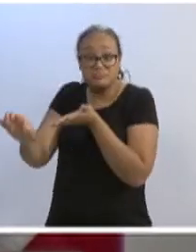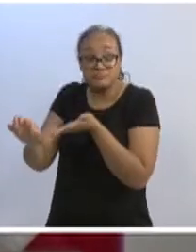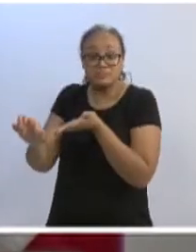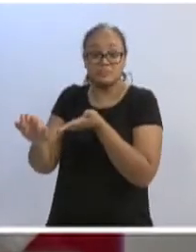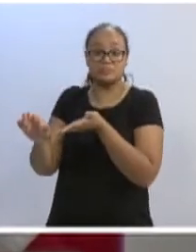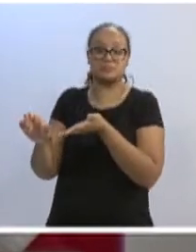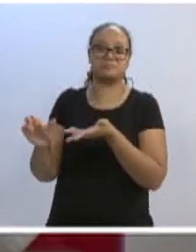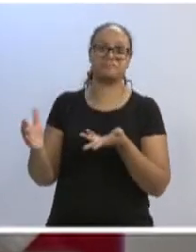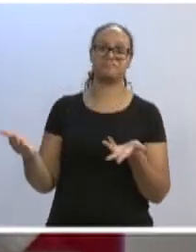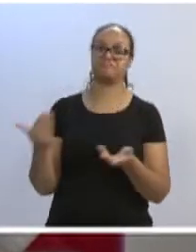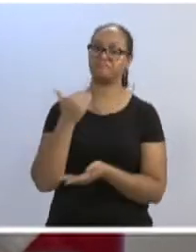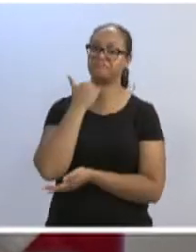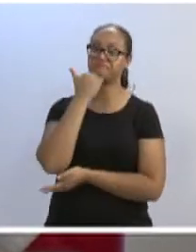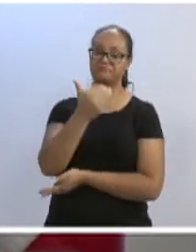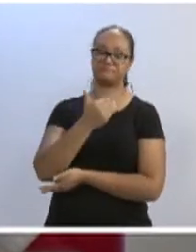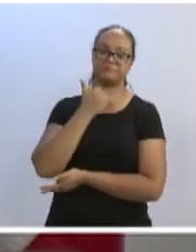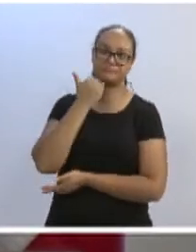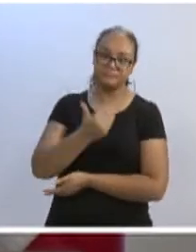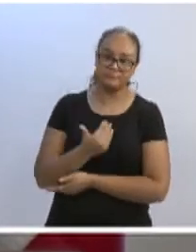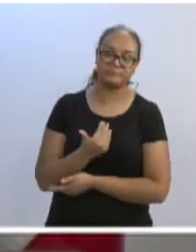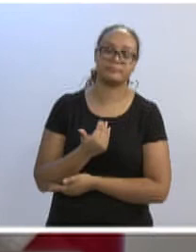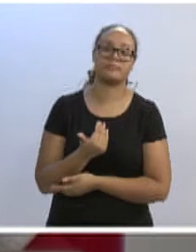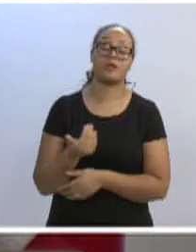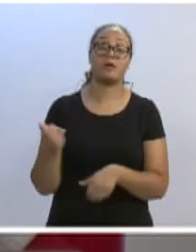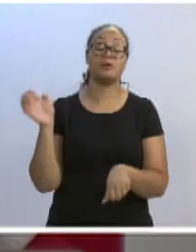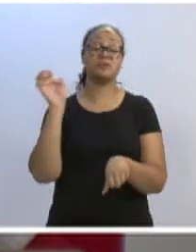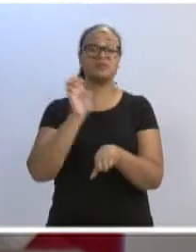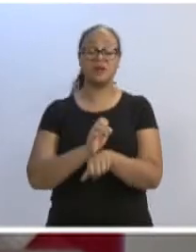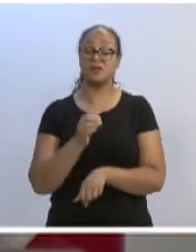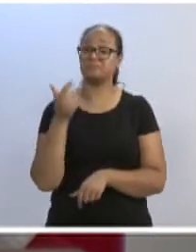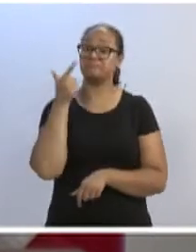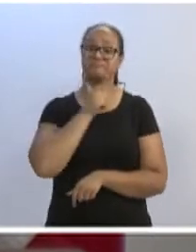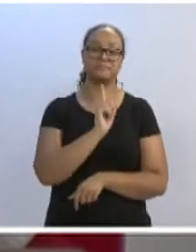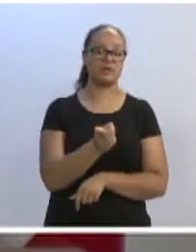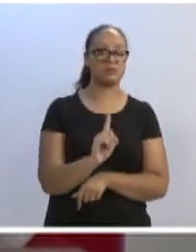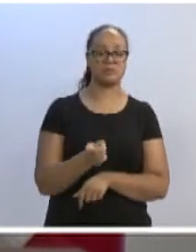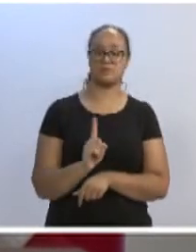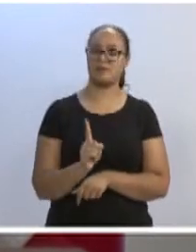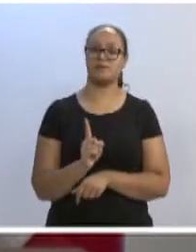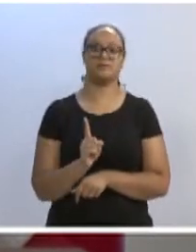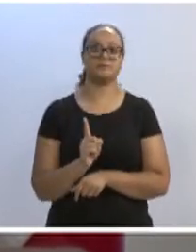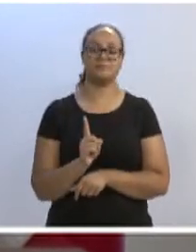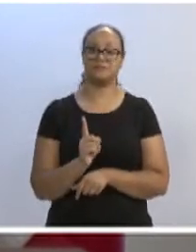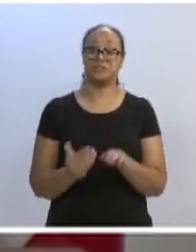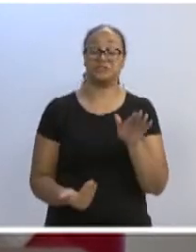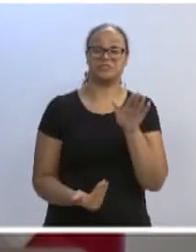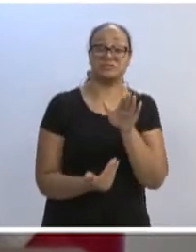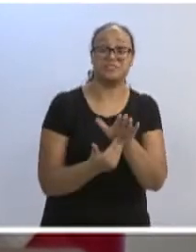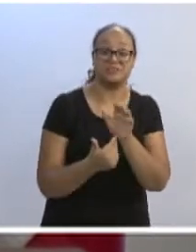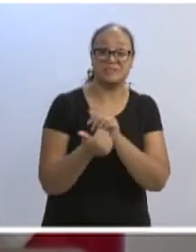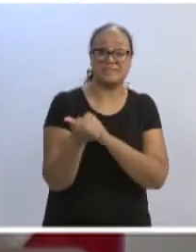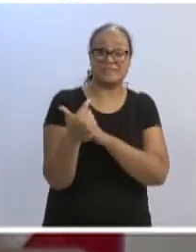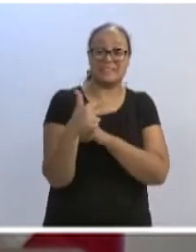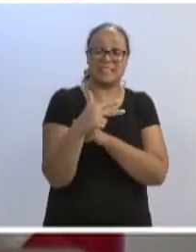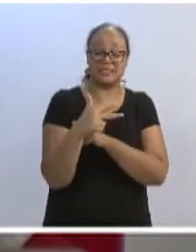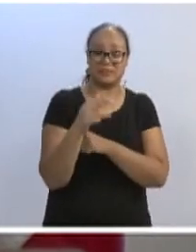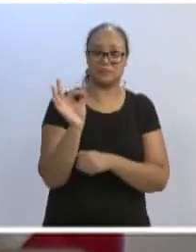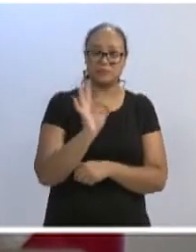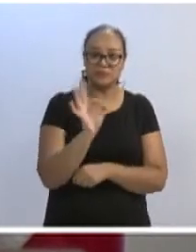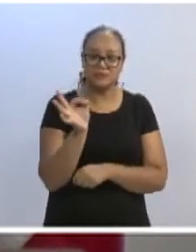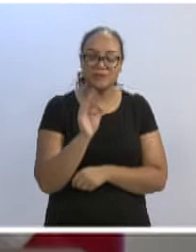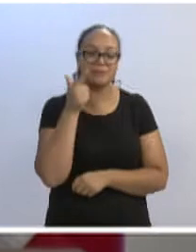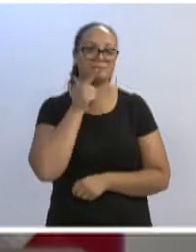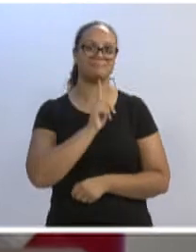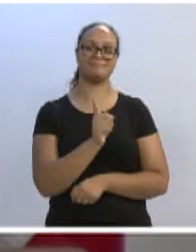não serve de nada. O Estado não conseguiu chegar ao mínimo de 13%. Isso é fruto